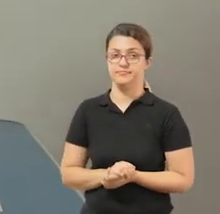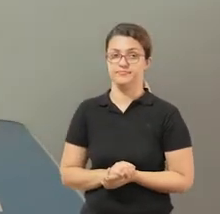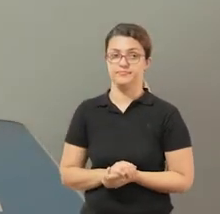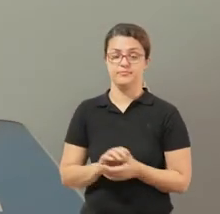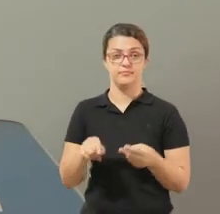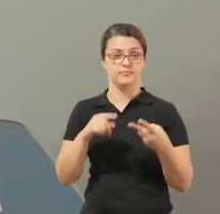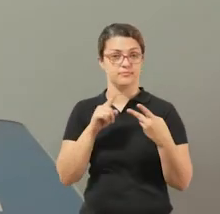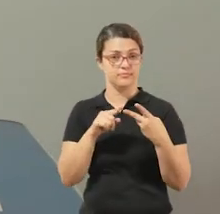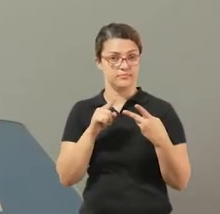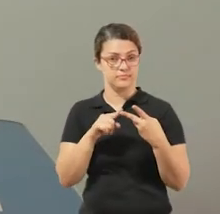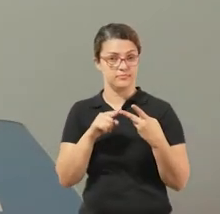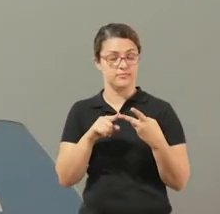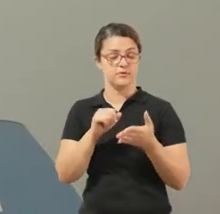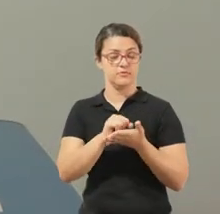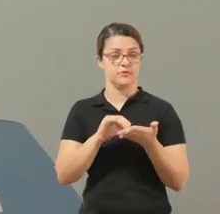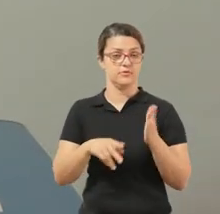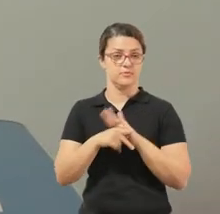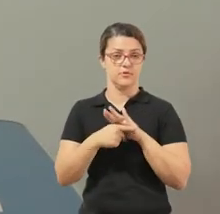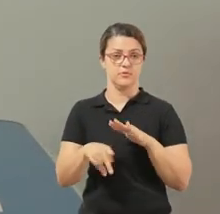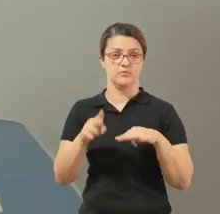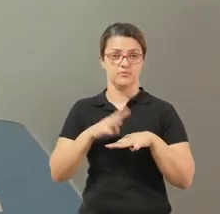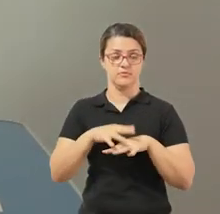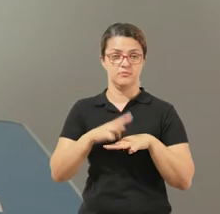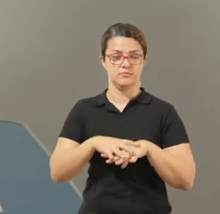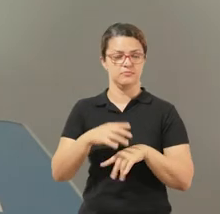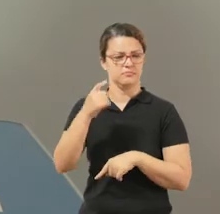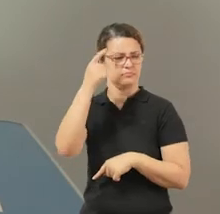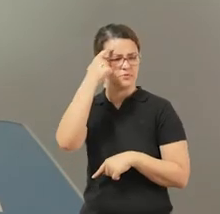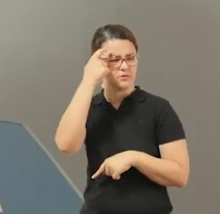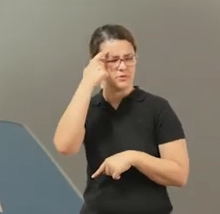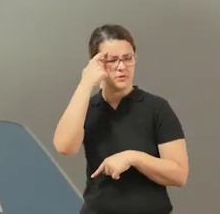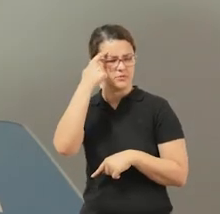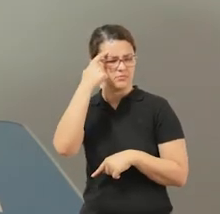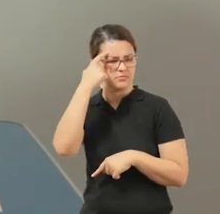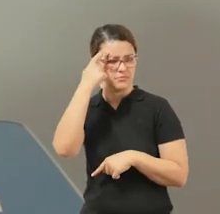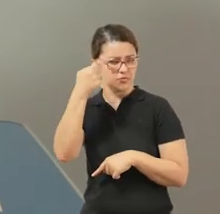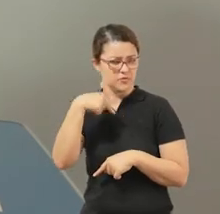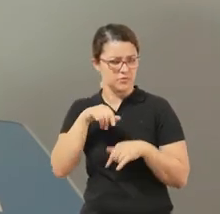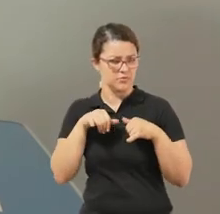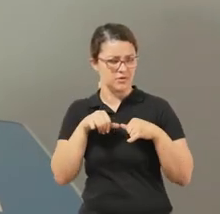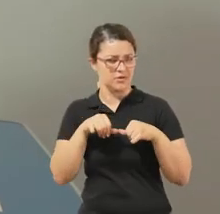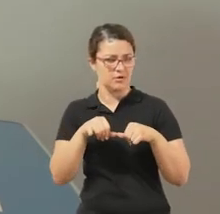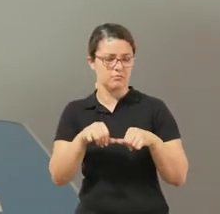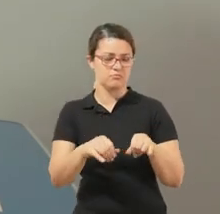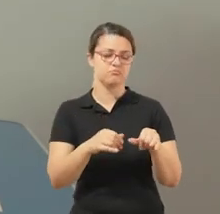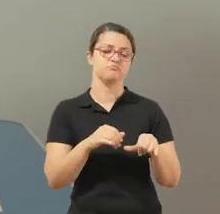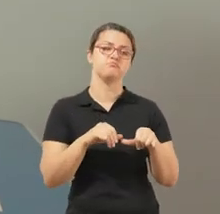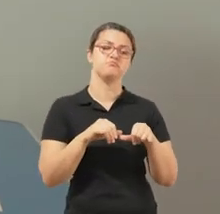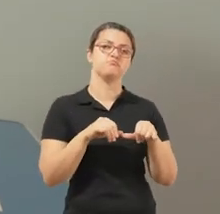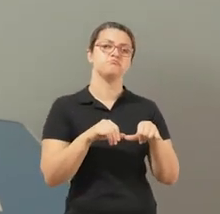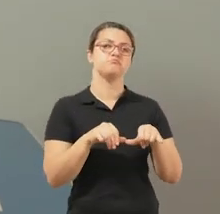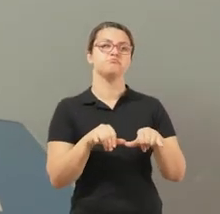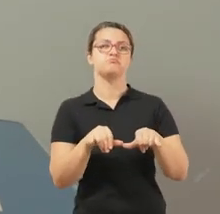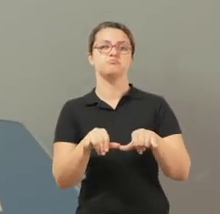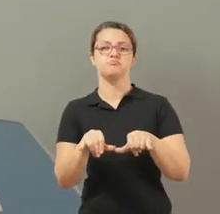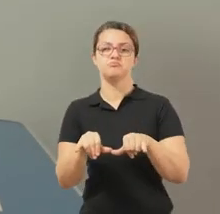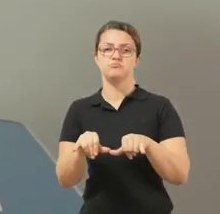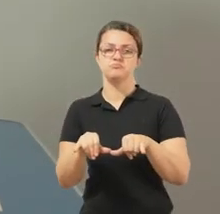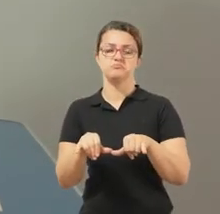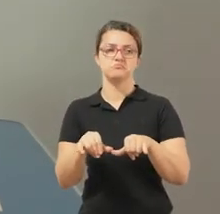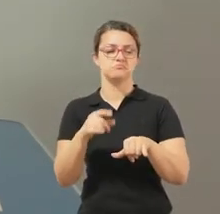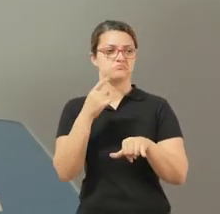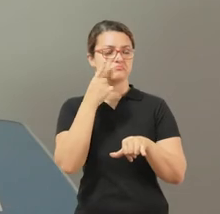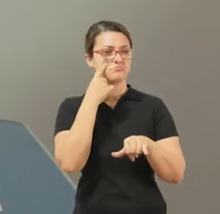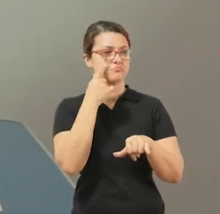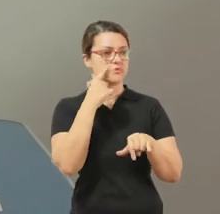A segunda atividade de matemática, vamos pensar que estamos no supermercado fazendo compras e aí nós nos deparamos